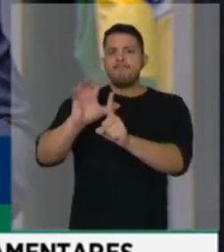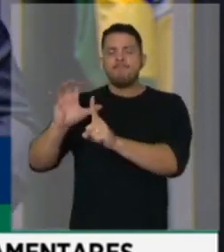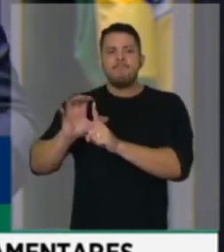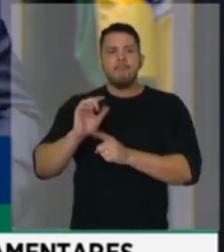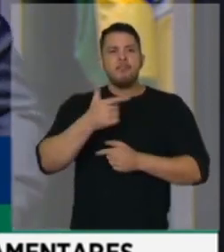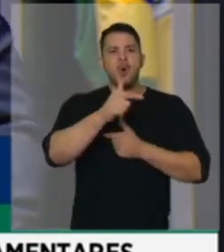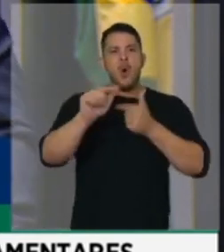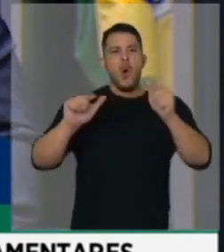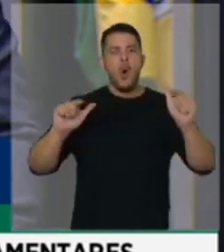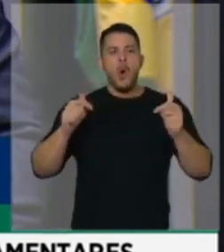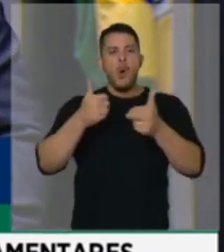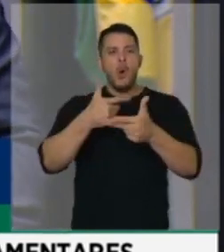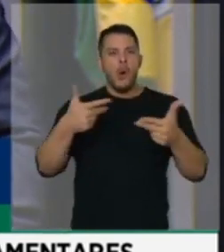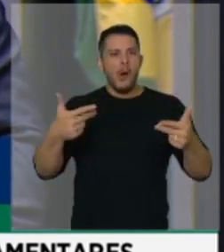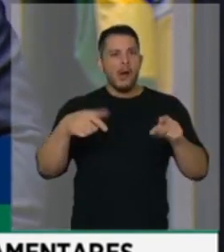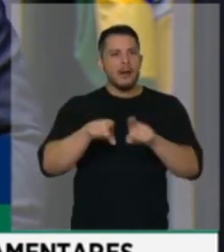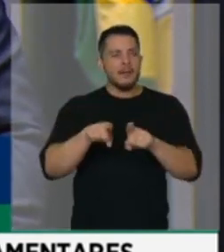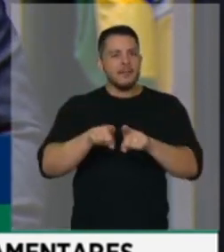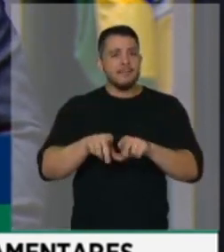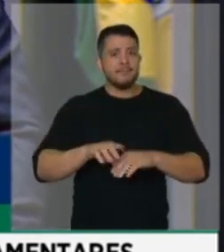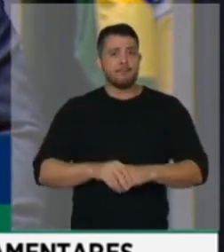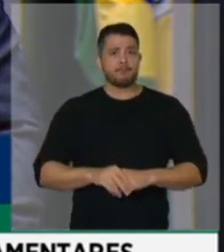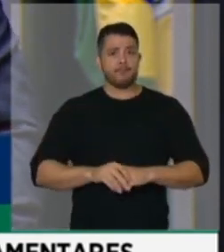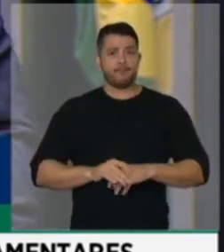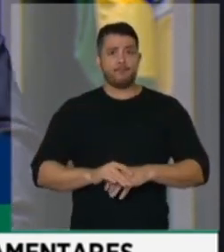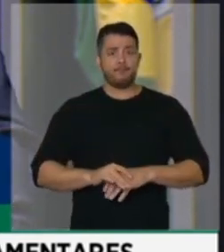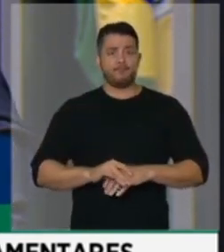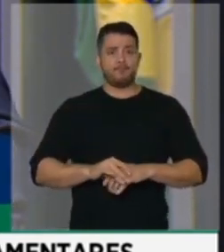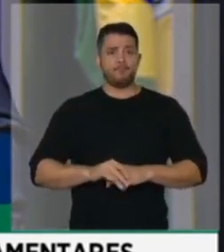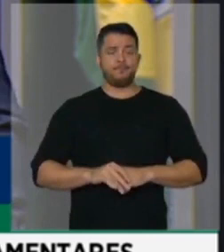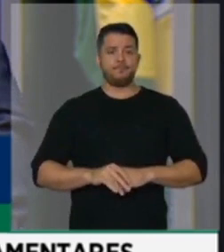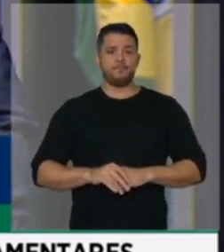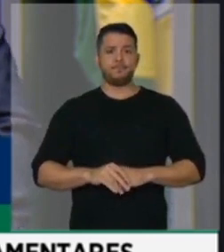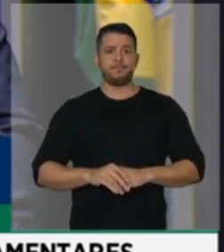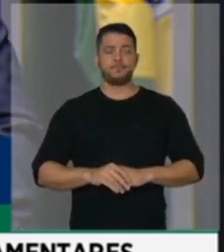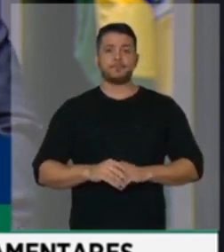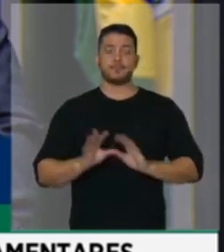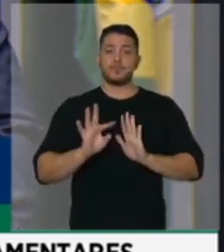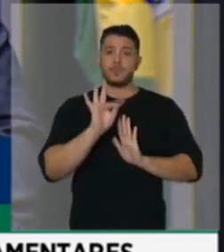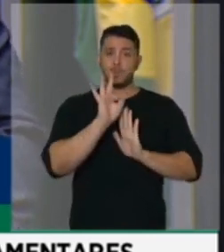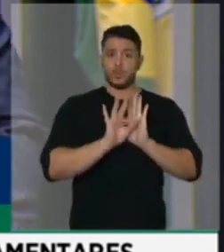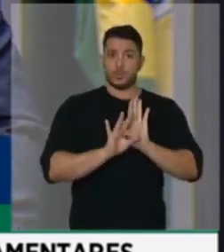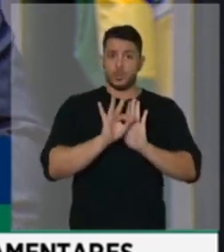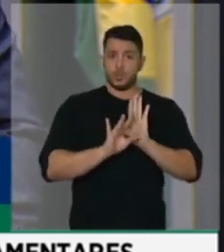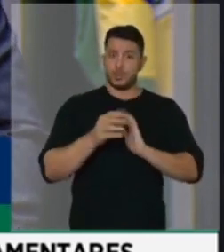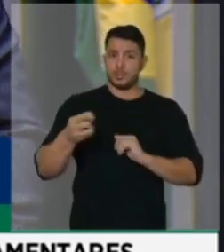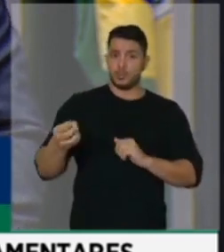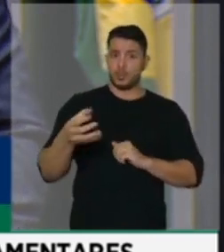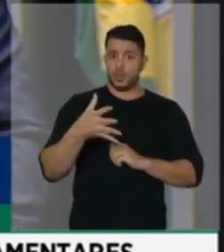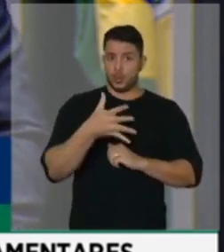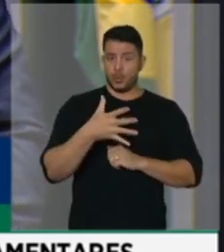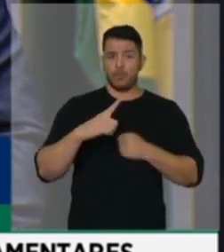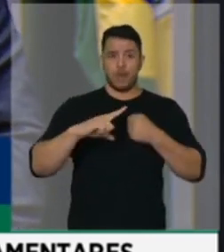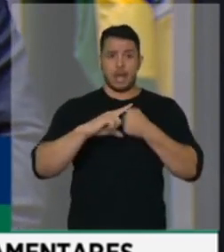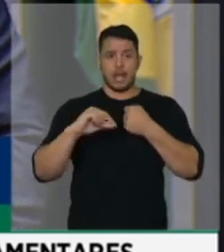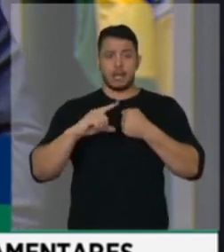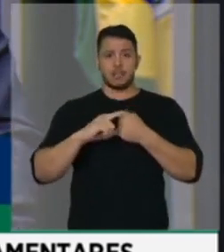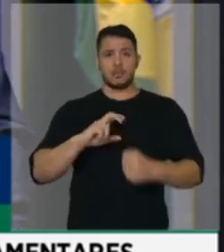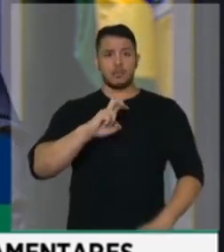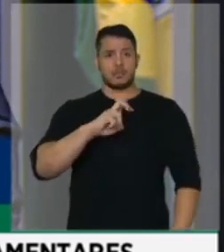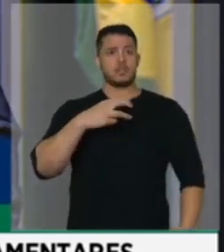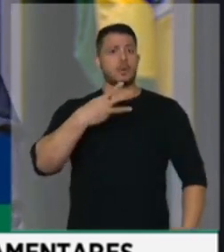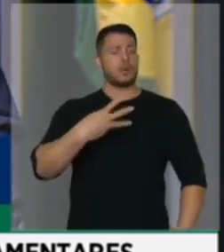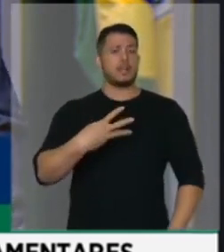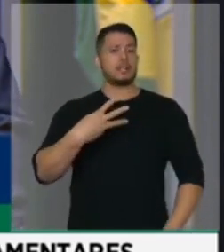o Senado Federal, com o Congresso Nacional. A nova redação do artigo 53 vem apenas para